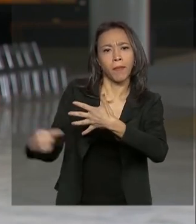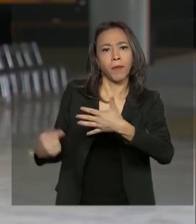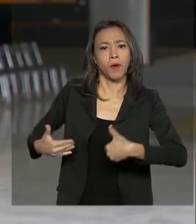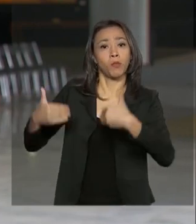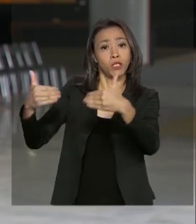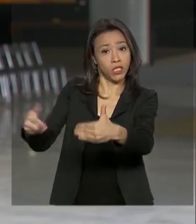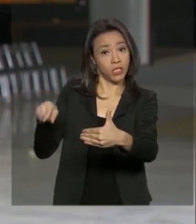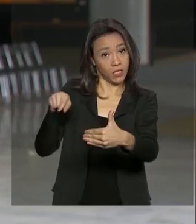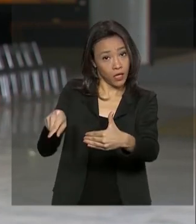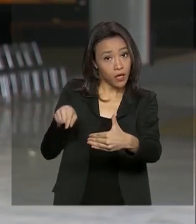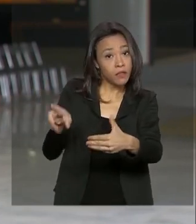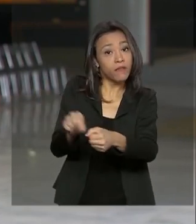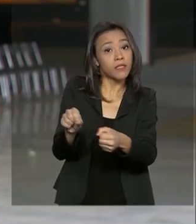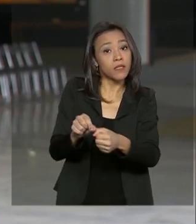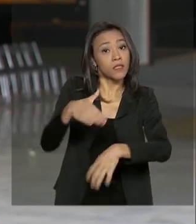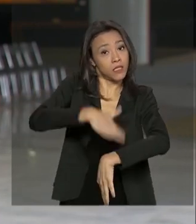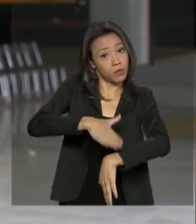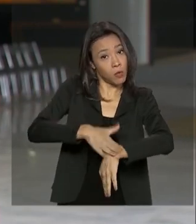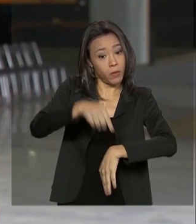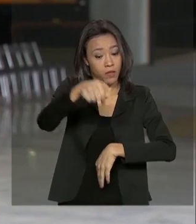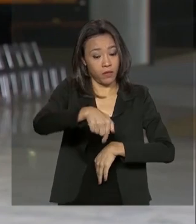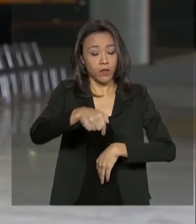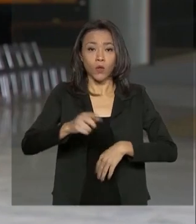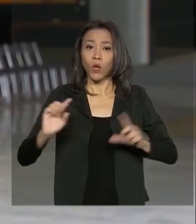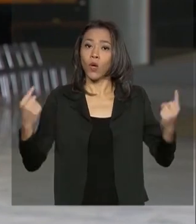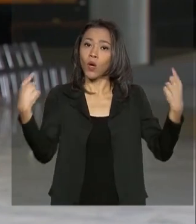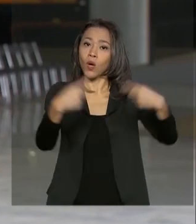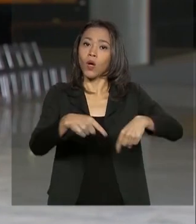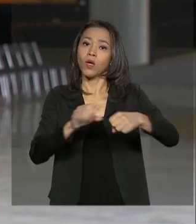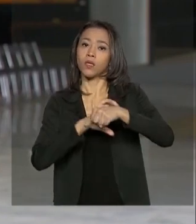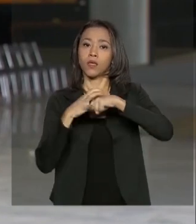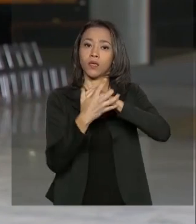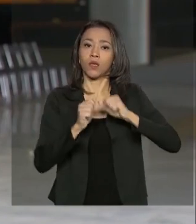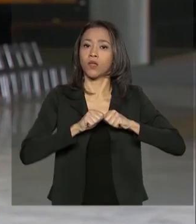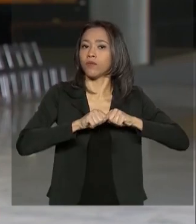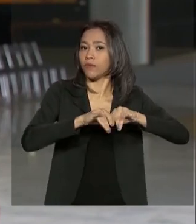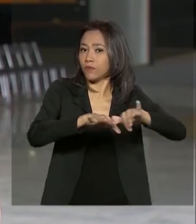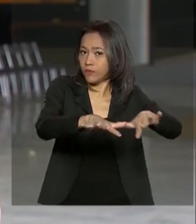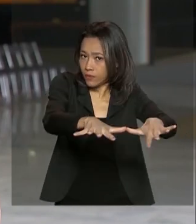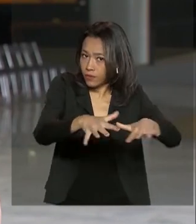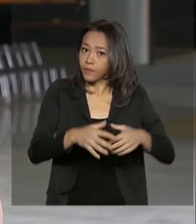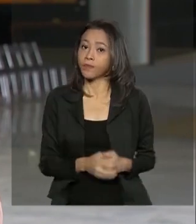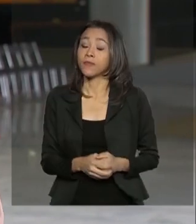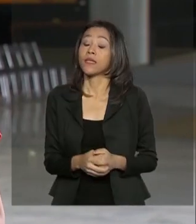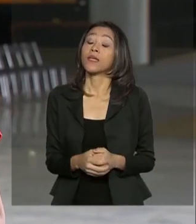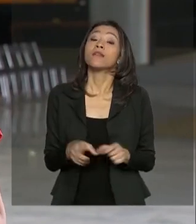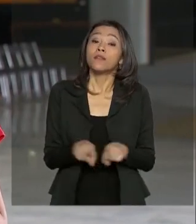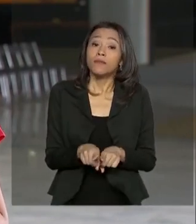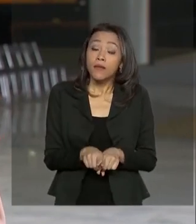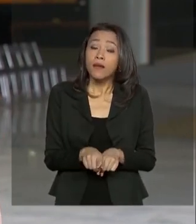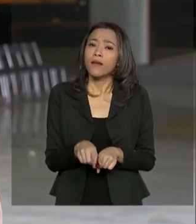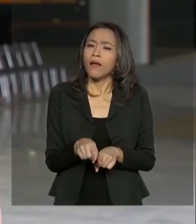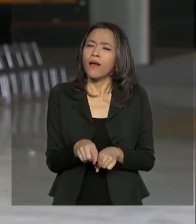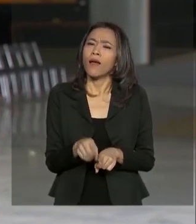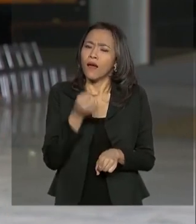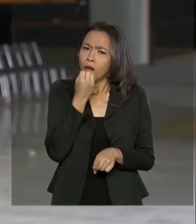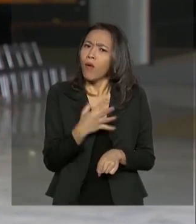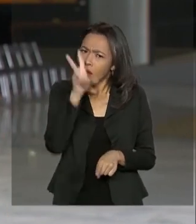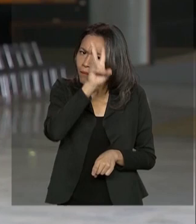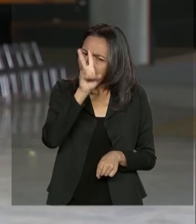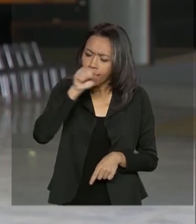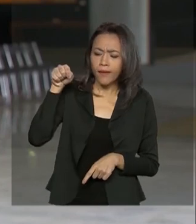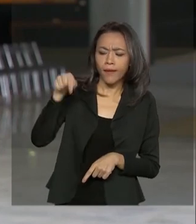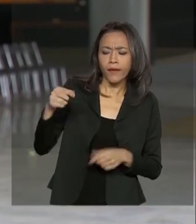Tecnologia e Inovação nesse momento, nesse combate à pandemia do coronavírus. Olha, além disso, vale lembrar que esse